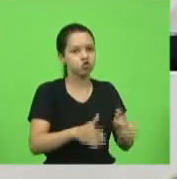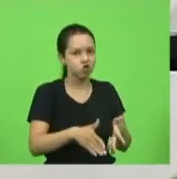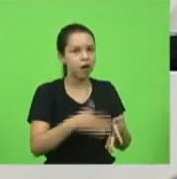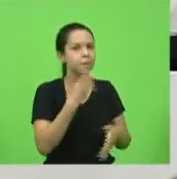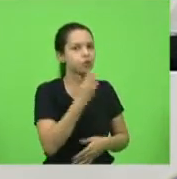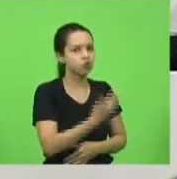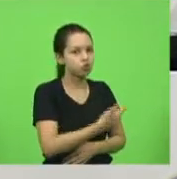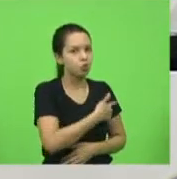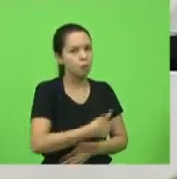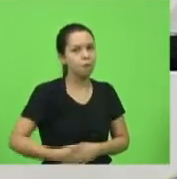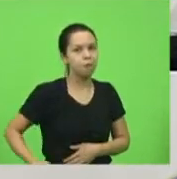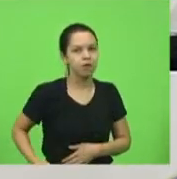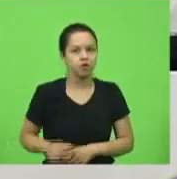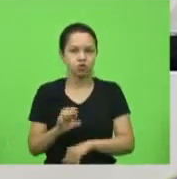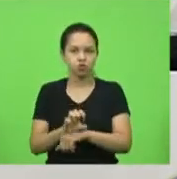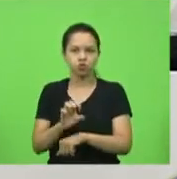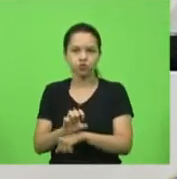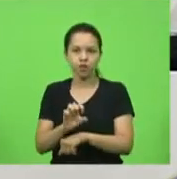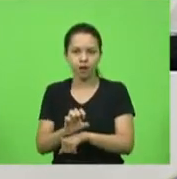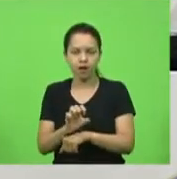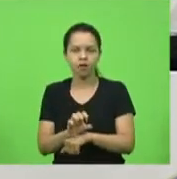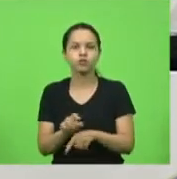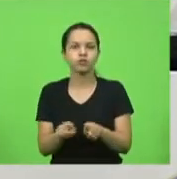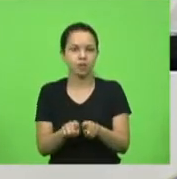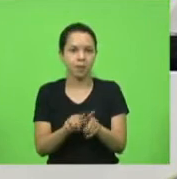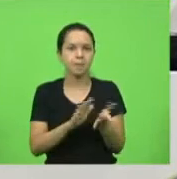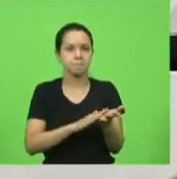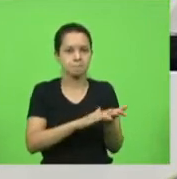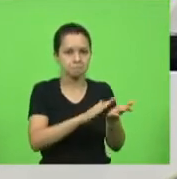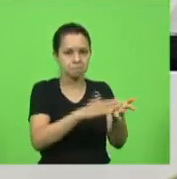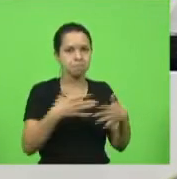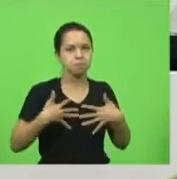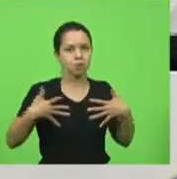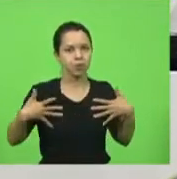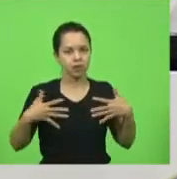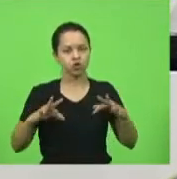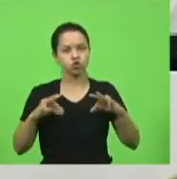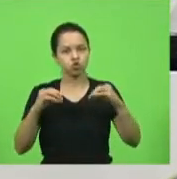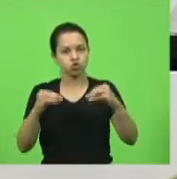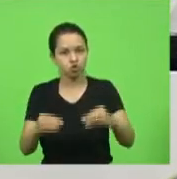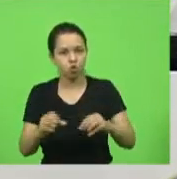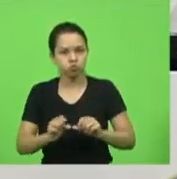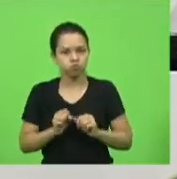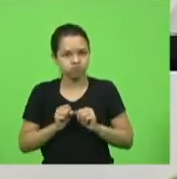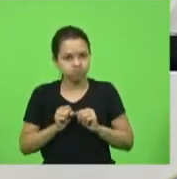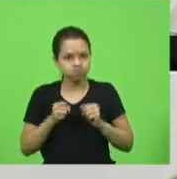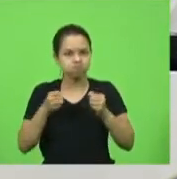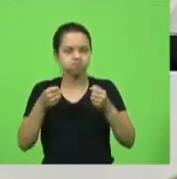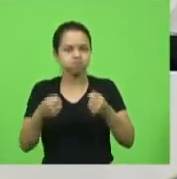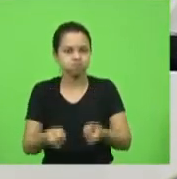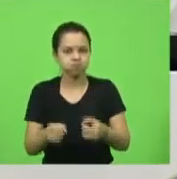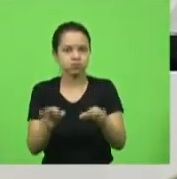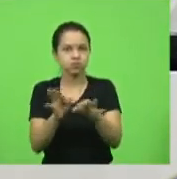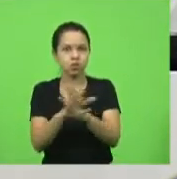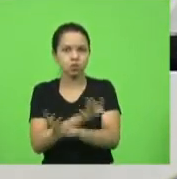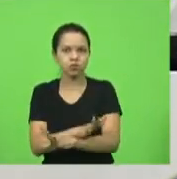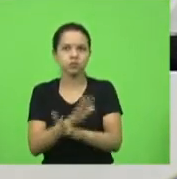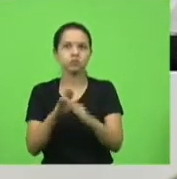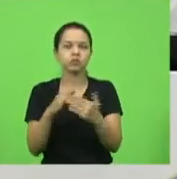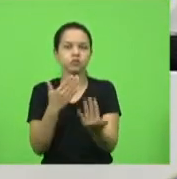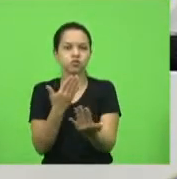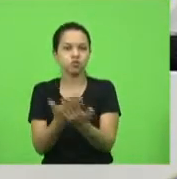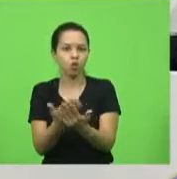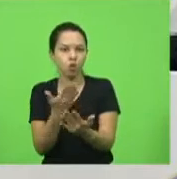Estado. Meus reconhecimentos também, minhas homenagens a todos que se debruçaram na conclusão dessa escola